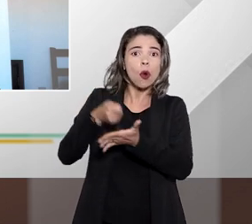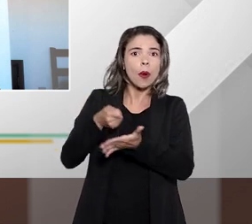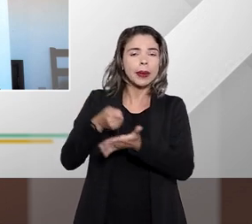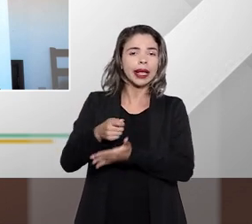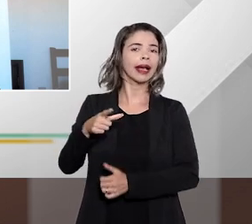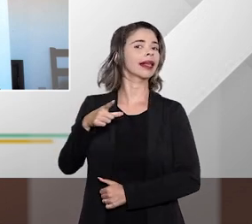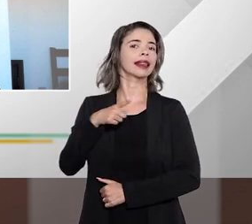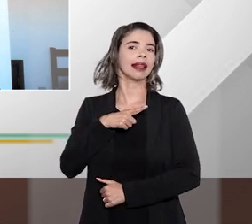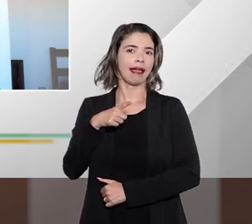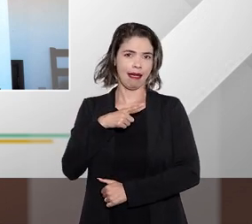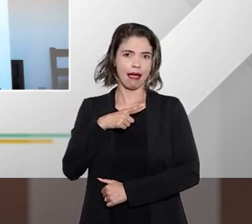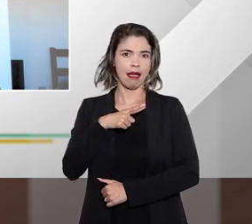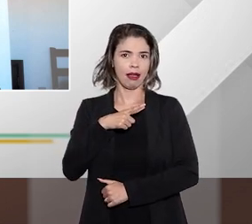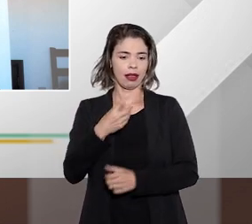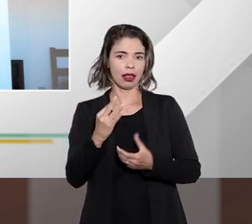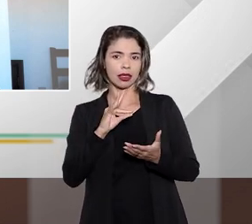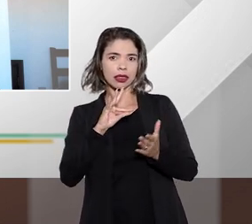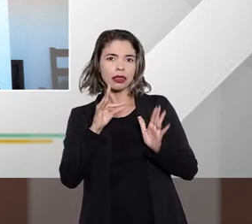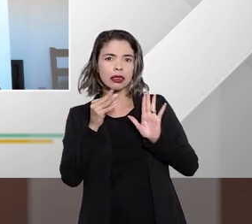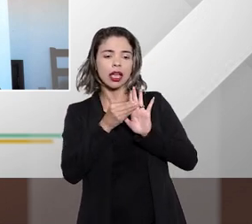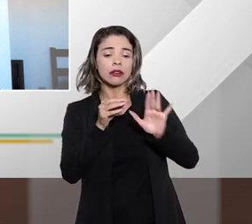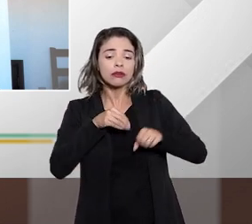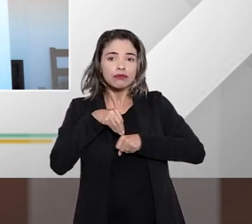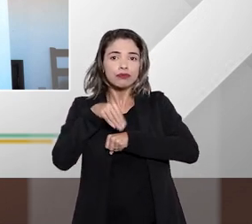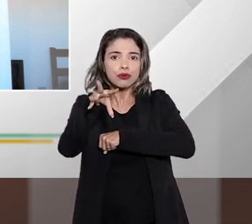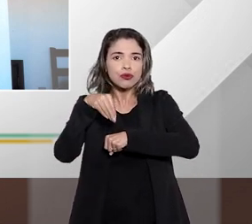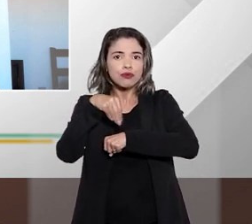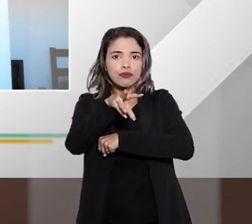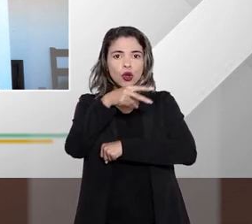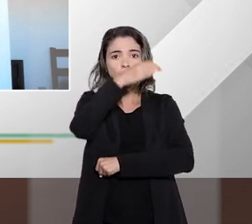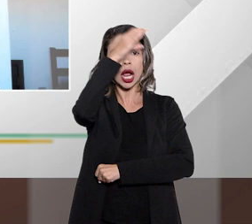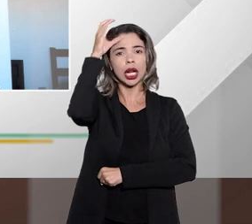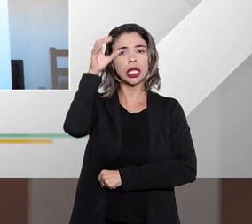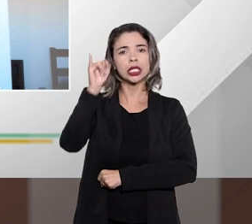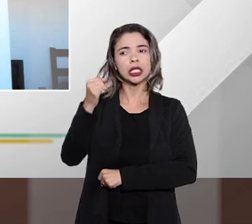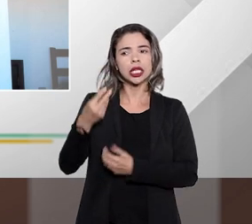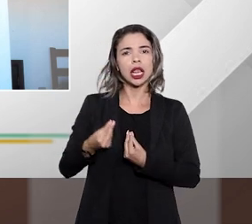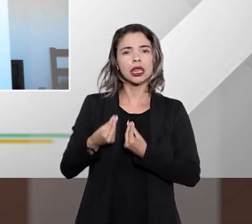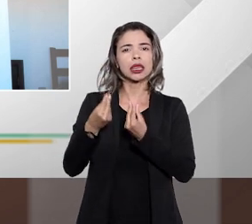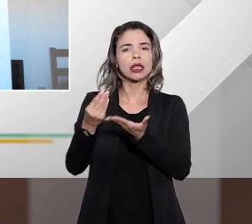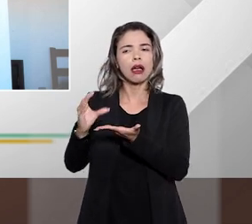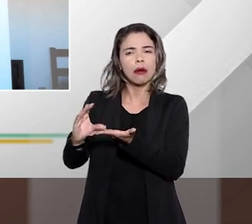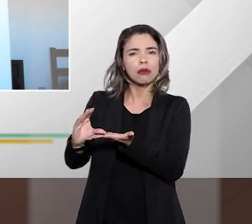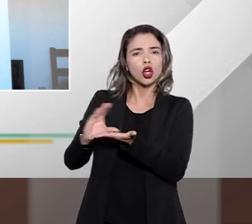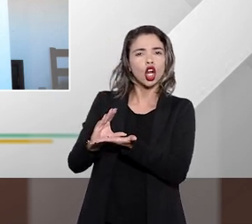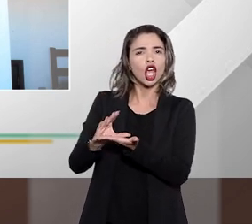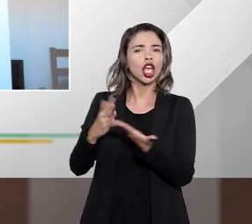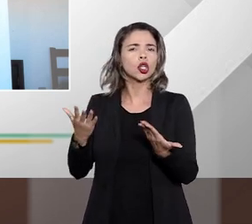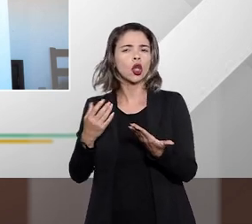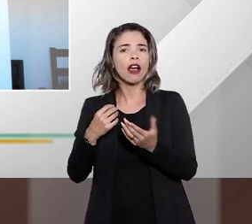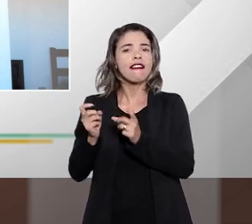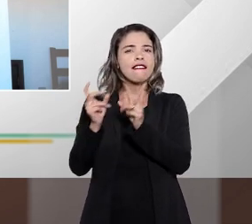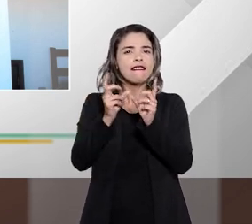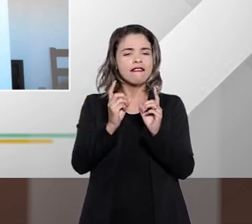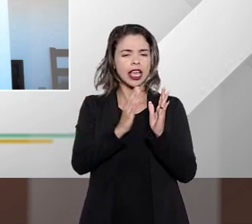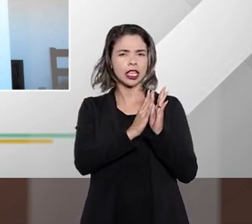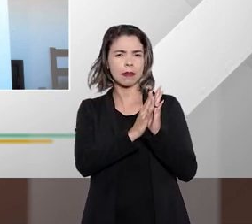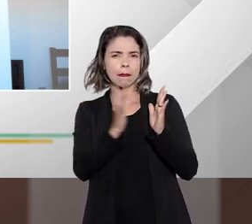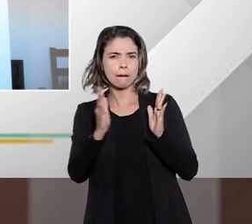obrigatórias que devem ser passadas ao consumidor na oferta de crédito e vendas a prazo.